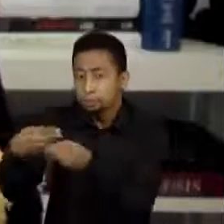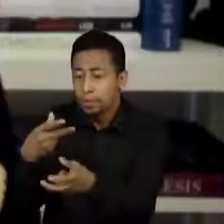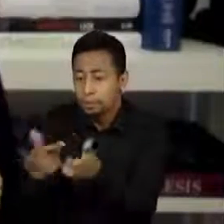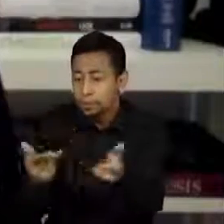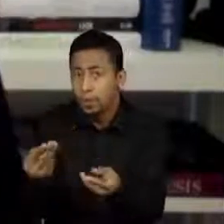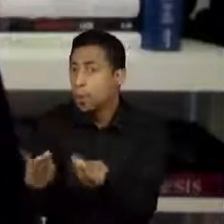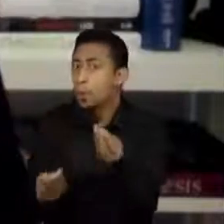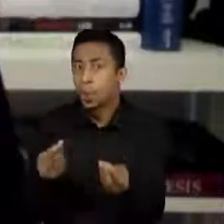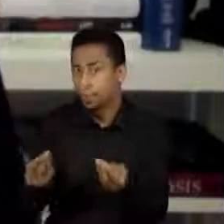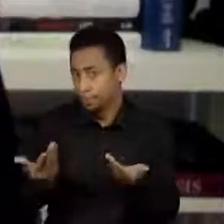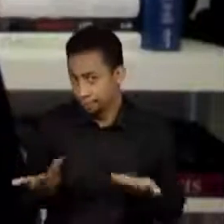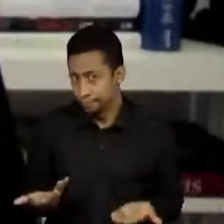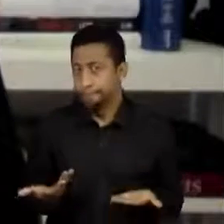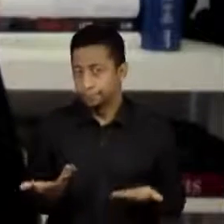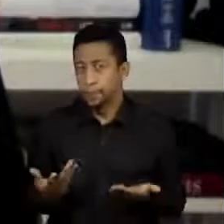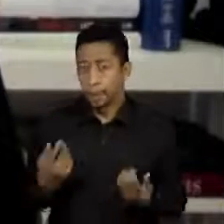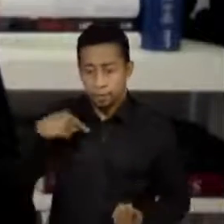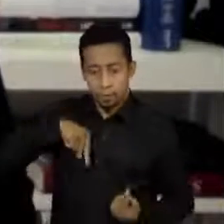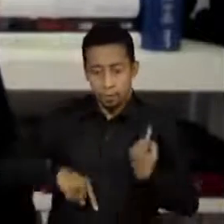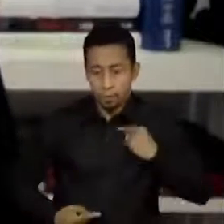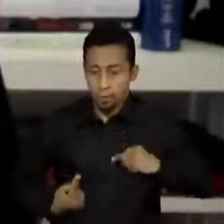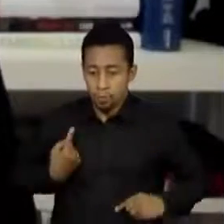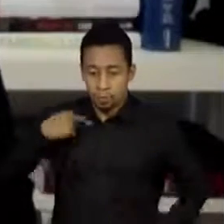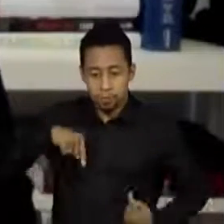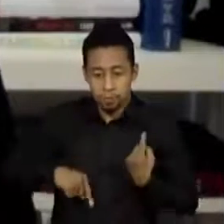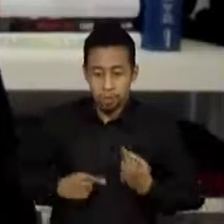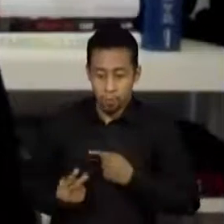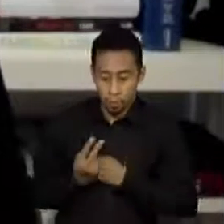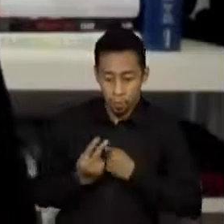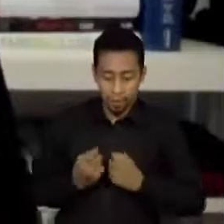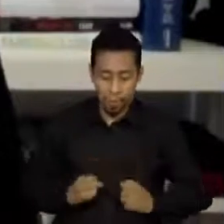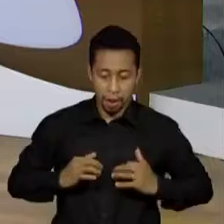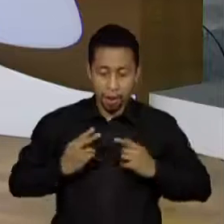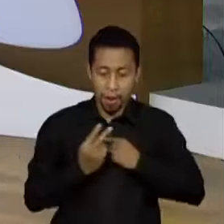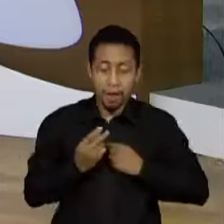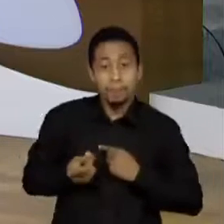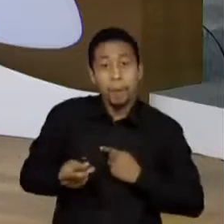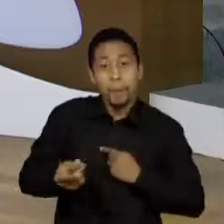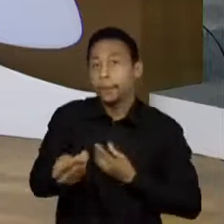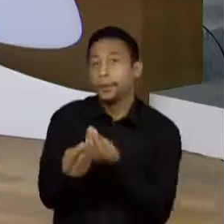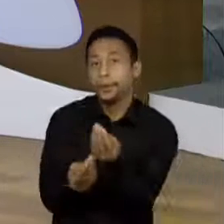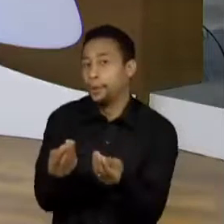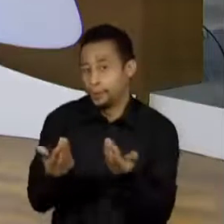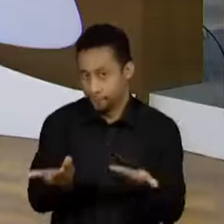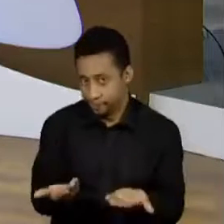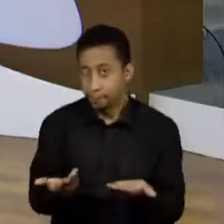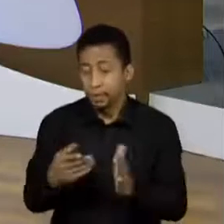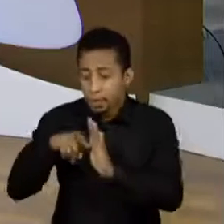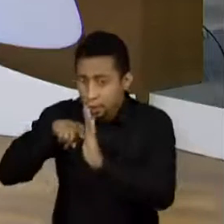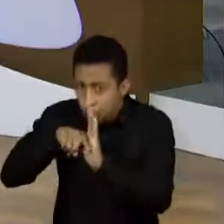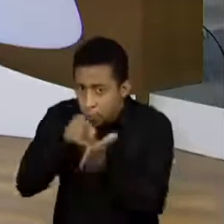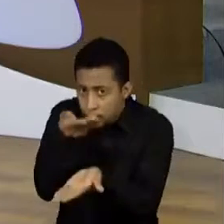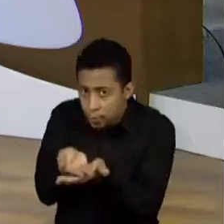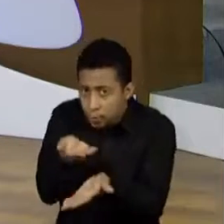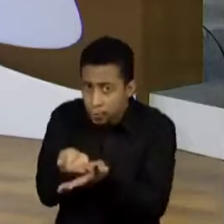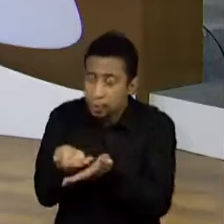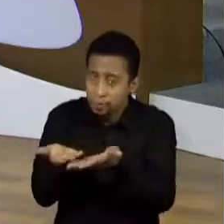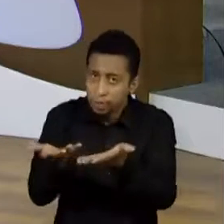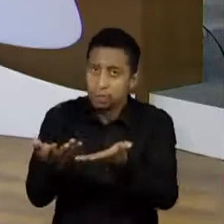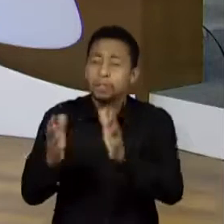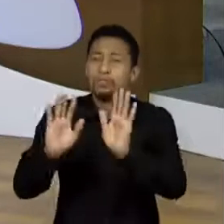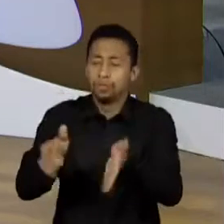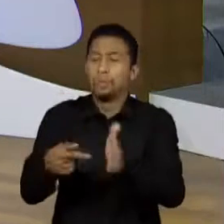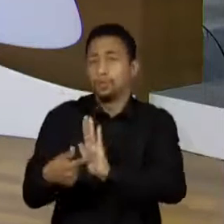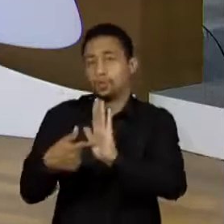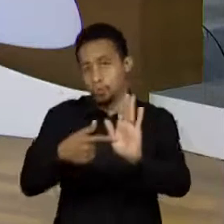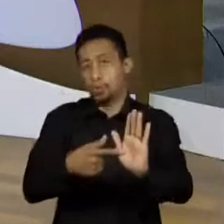elevado com uma vacina heteróloga? E é isso que a gente está buscando no nosso estudo, comparando... Nós temos quatro braços de reforço